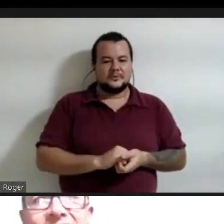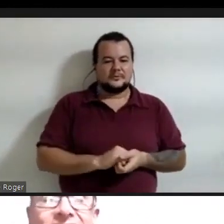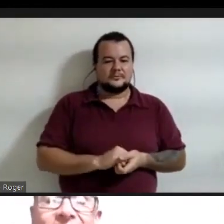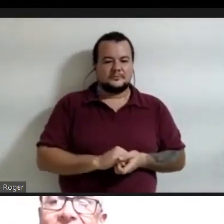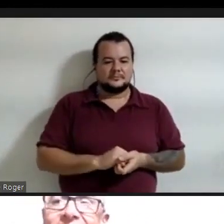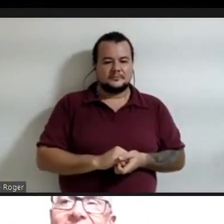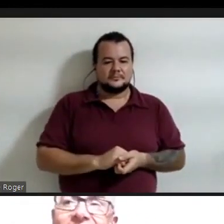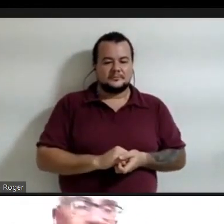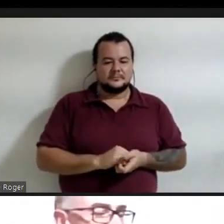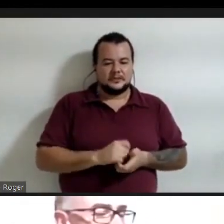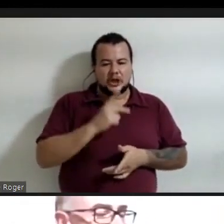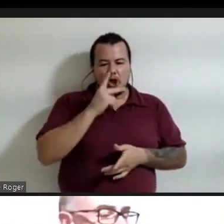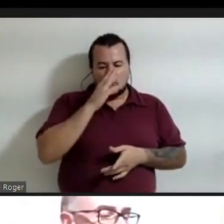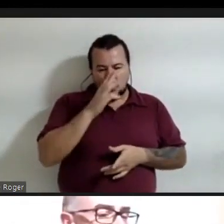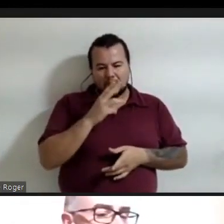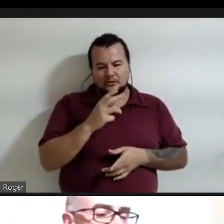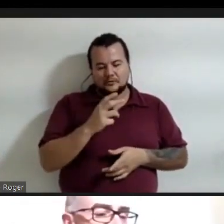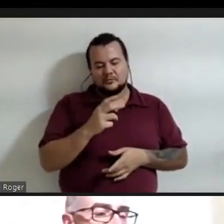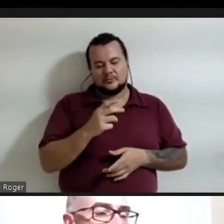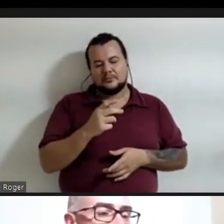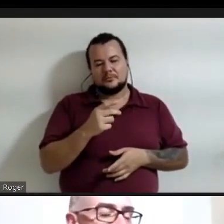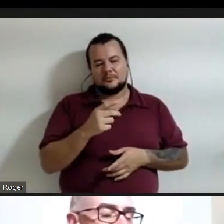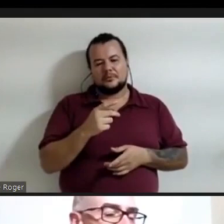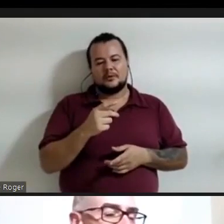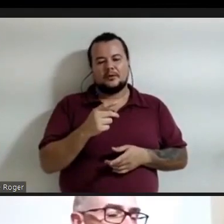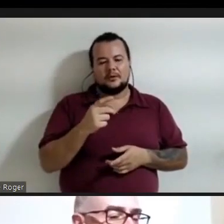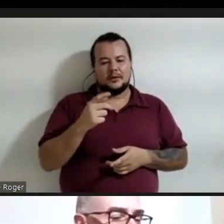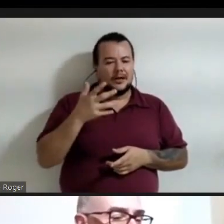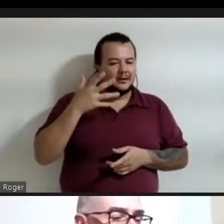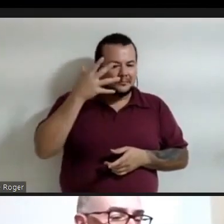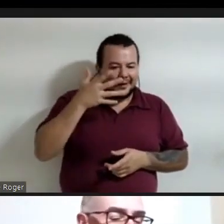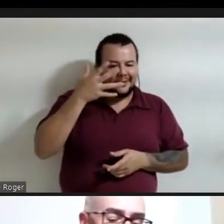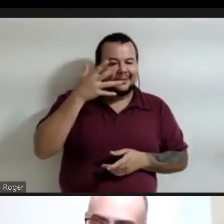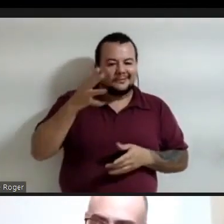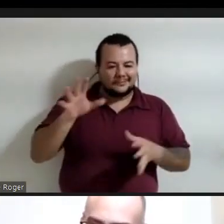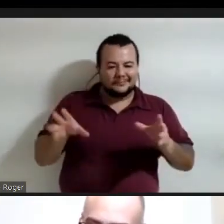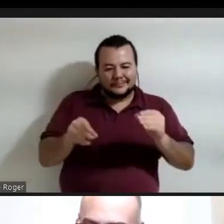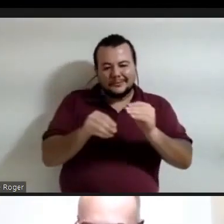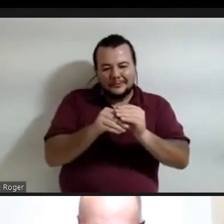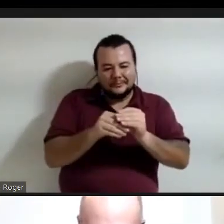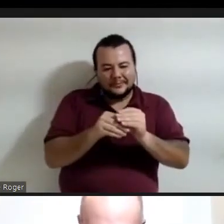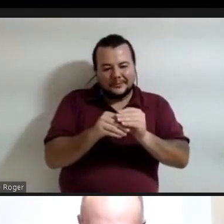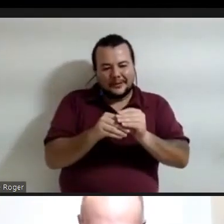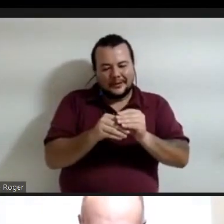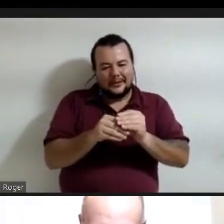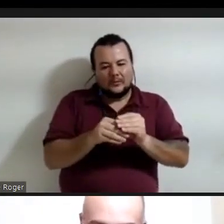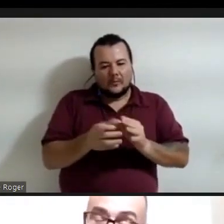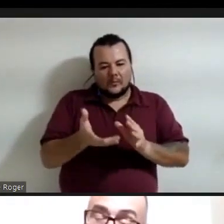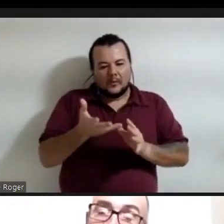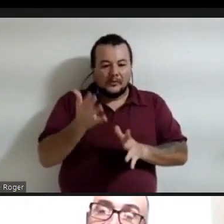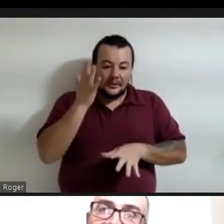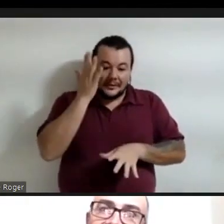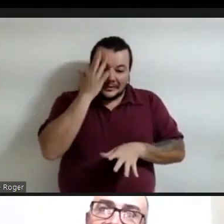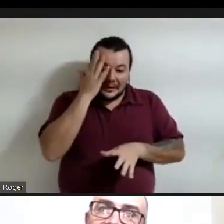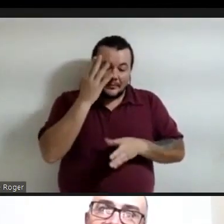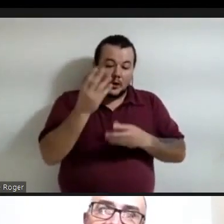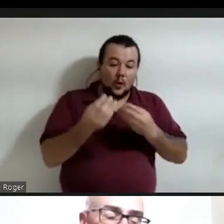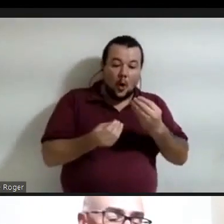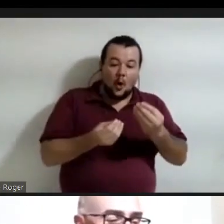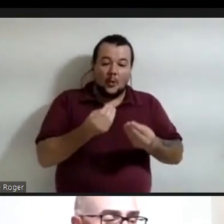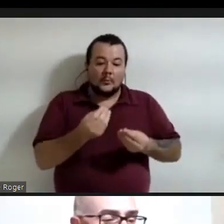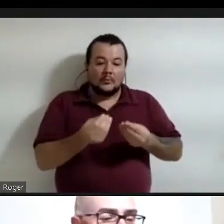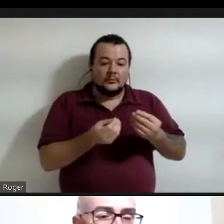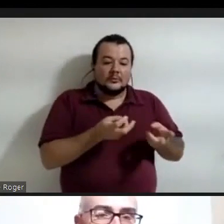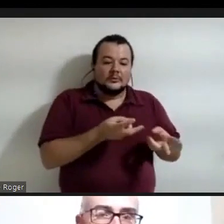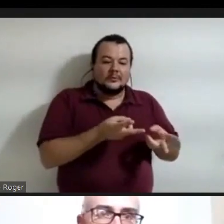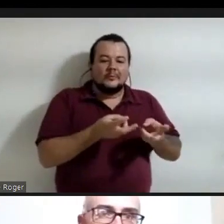falas se complementaram, e eu queria saber de vocês como é que vocês estão enxergando essa complexidade